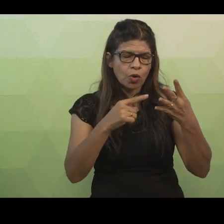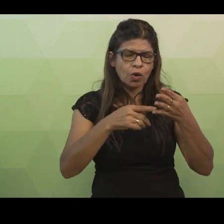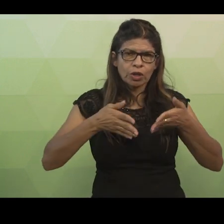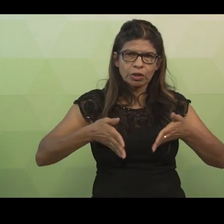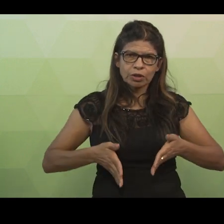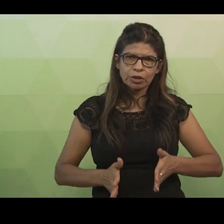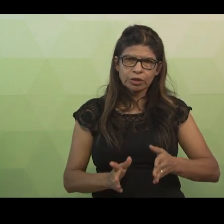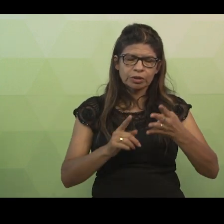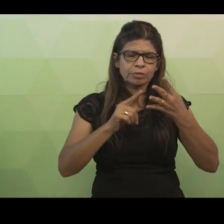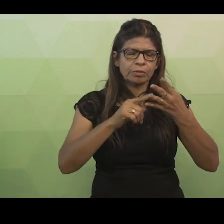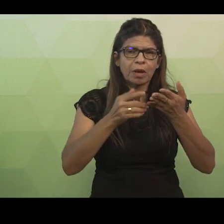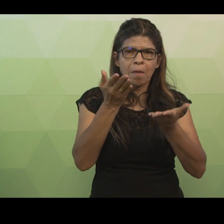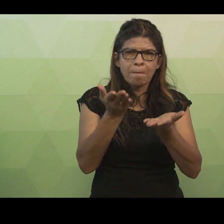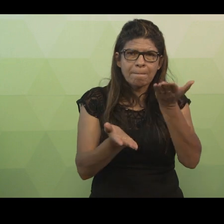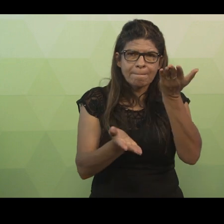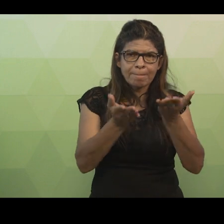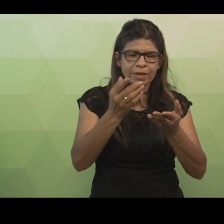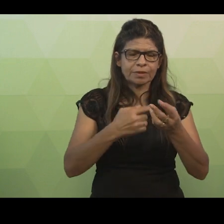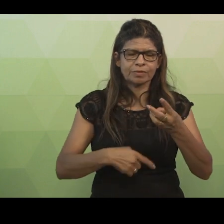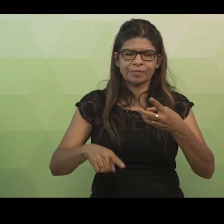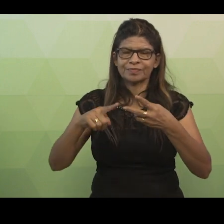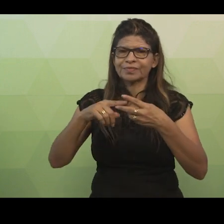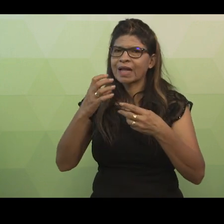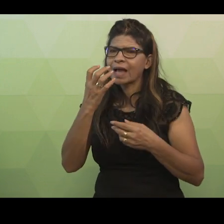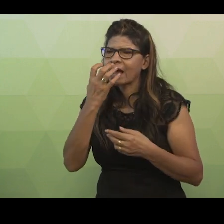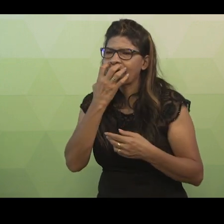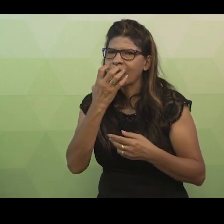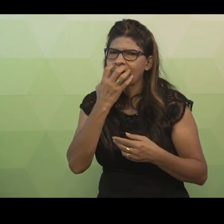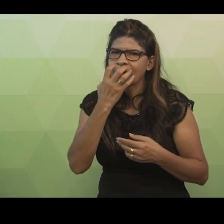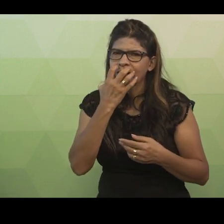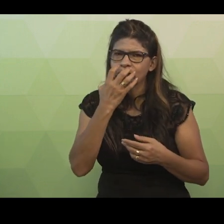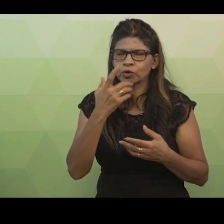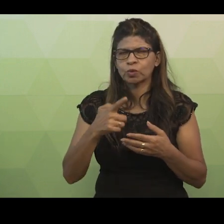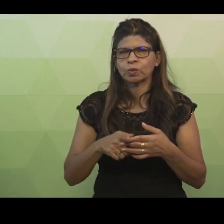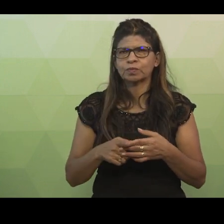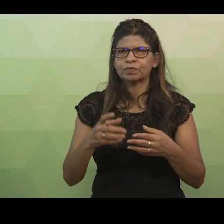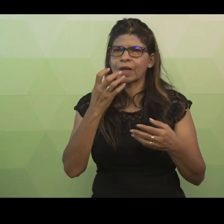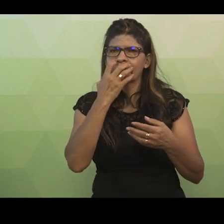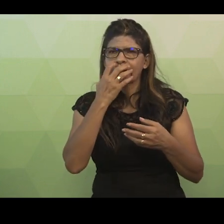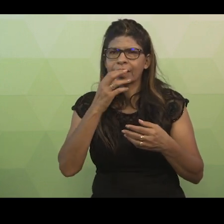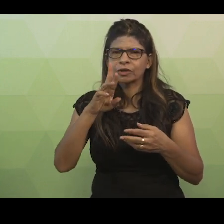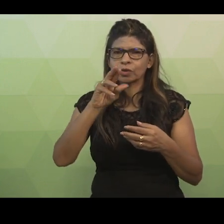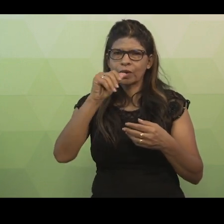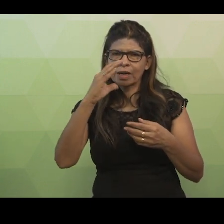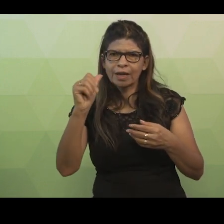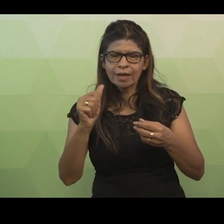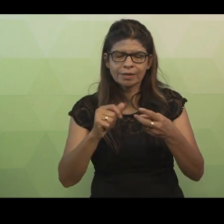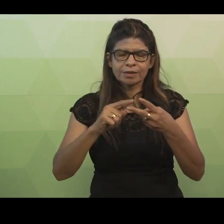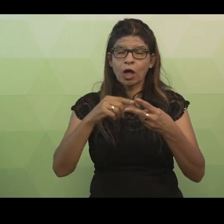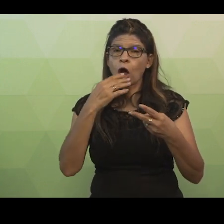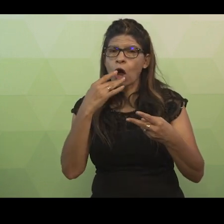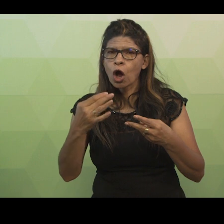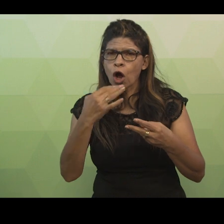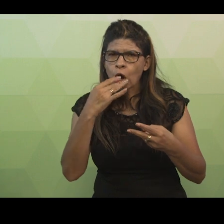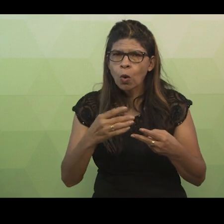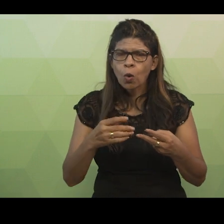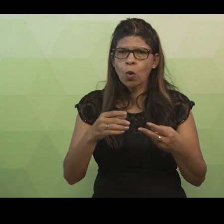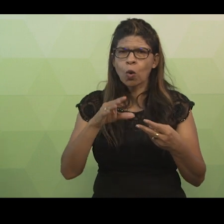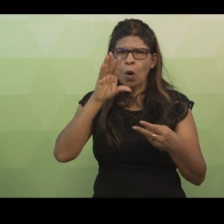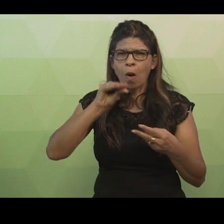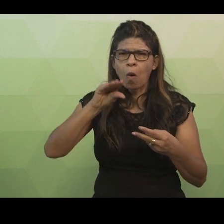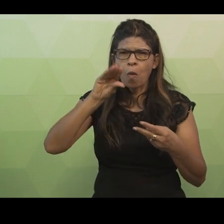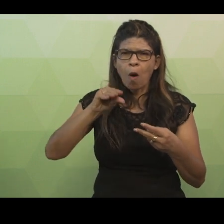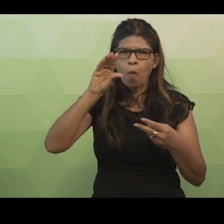Para a classe cachorro, temos os seguintes atributos. Raça, cor, intensidade do latido,